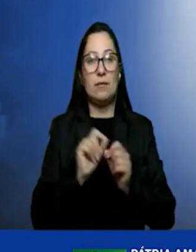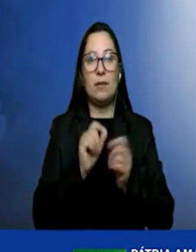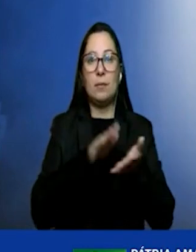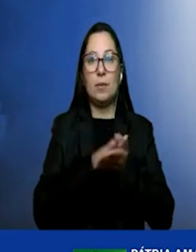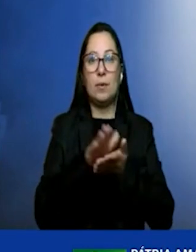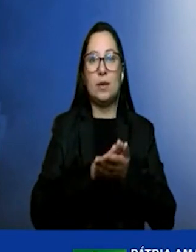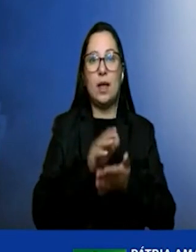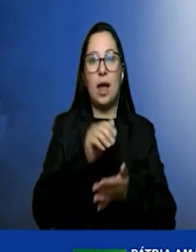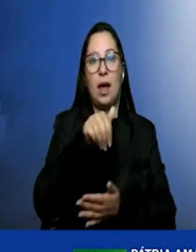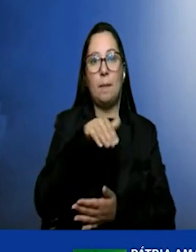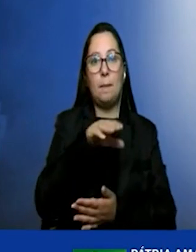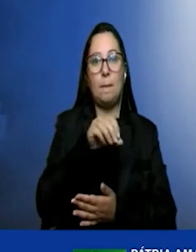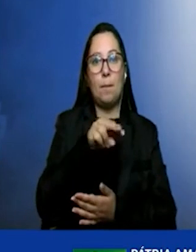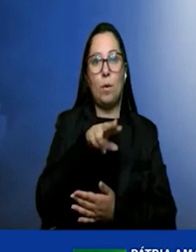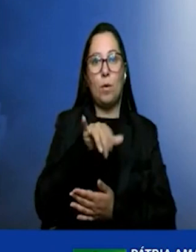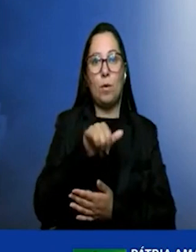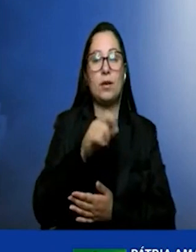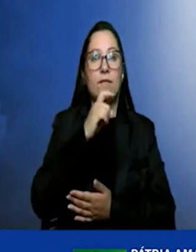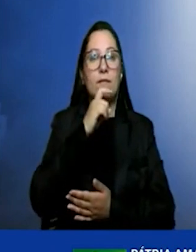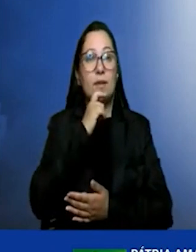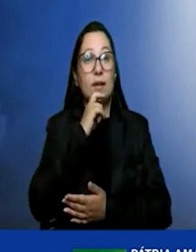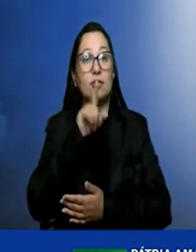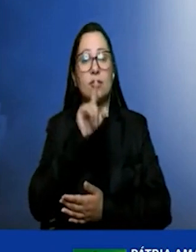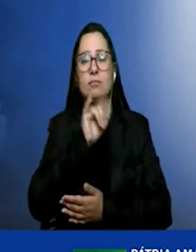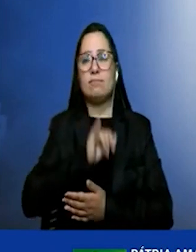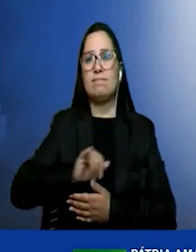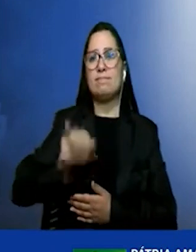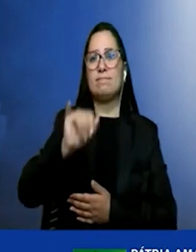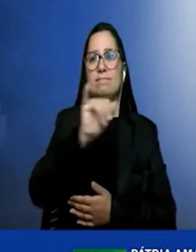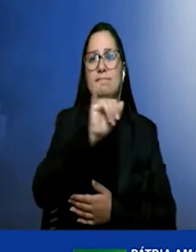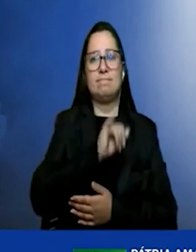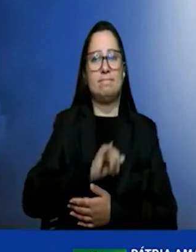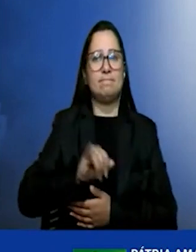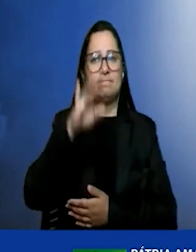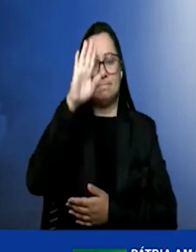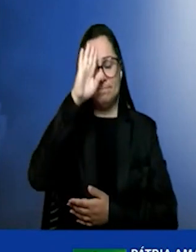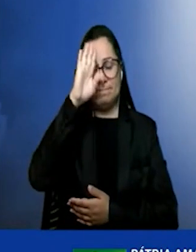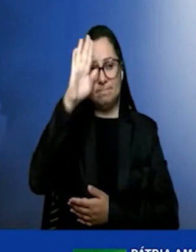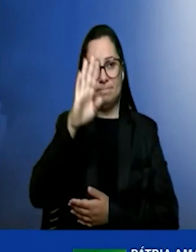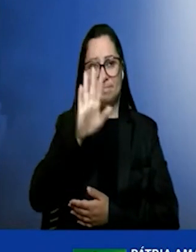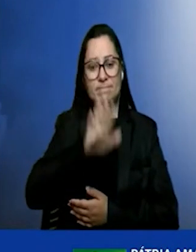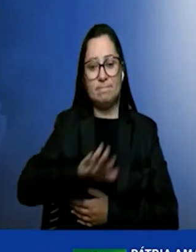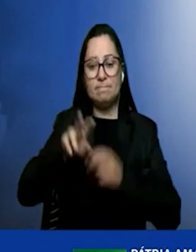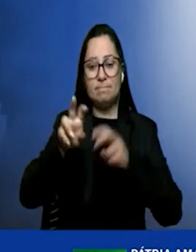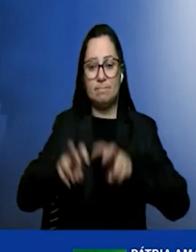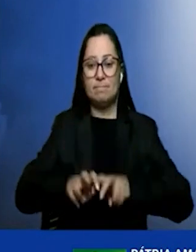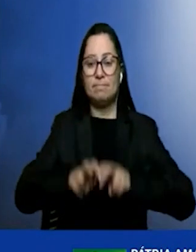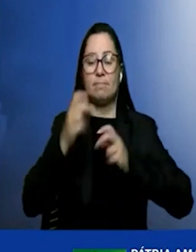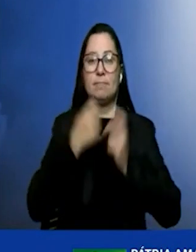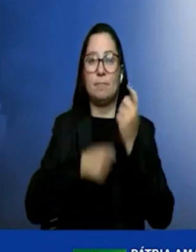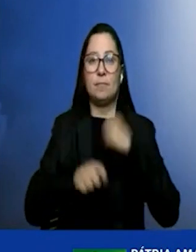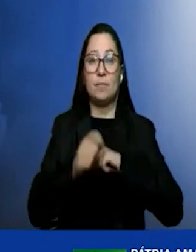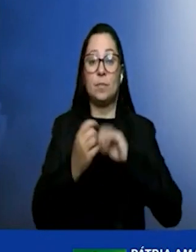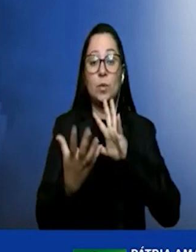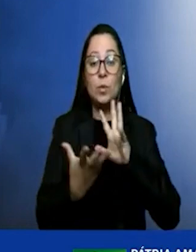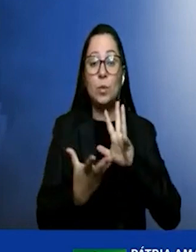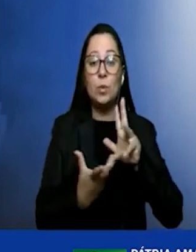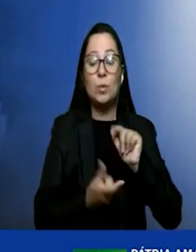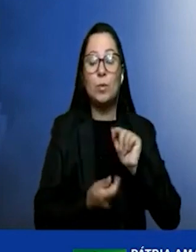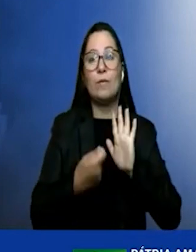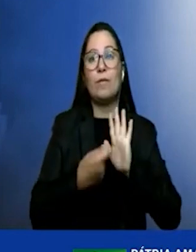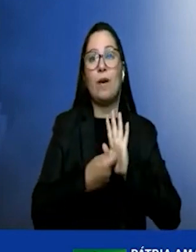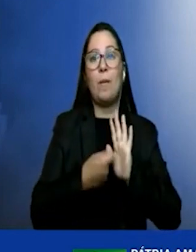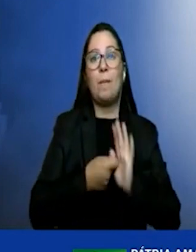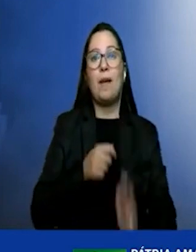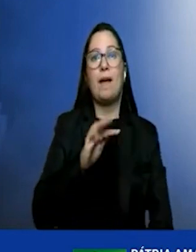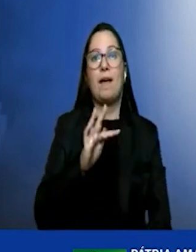precisamos dizer o quão amônia é importante, principalmente para o agronegócio. O mundo vai cobrar fertilizante verde, o